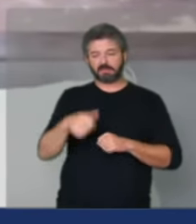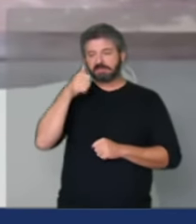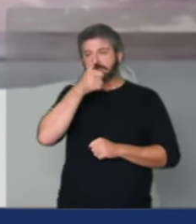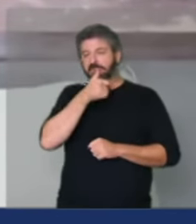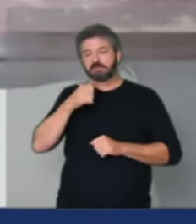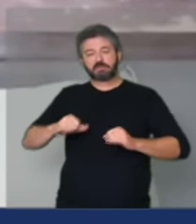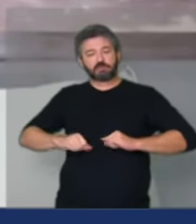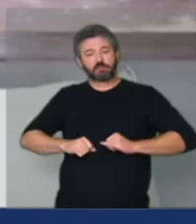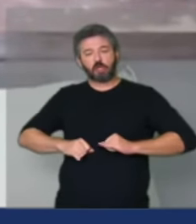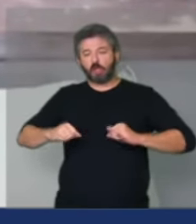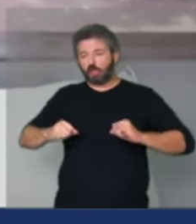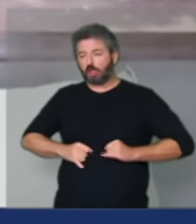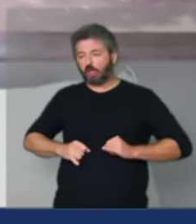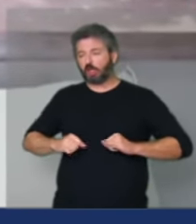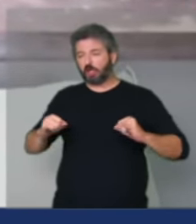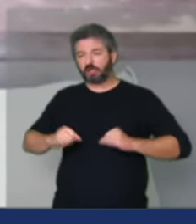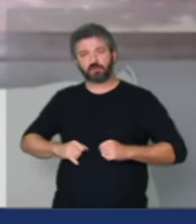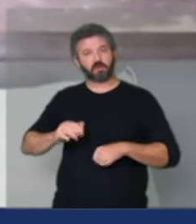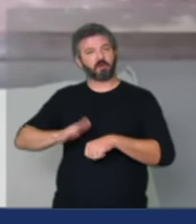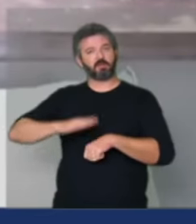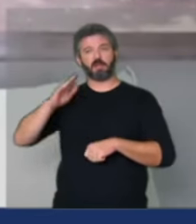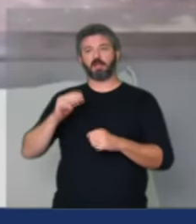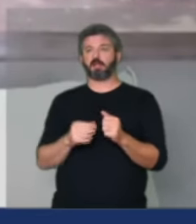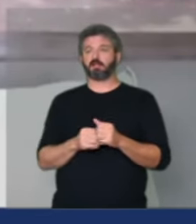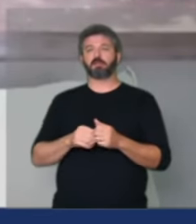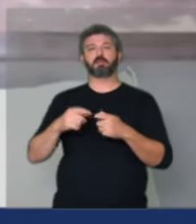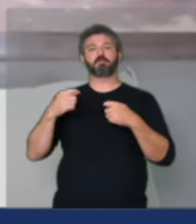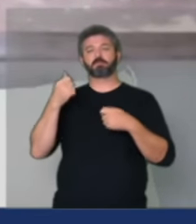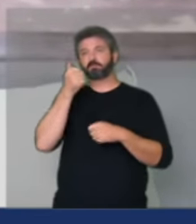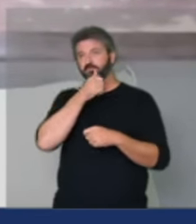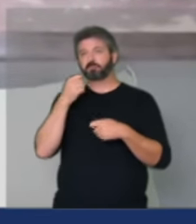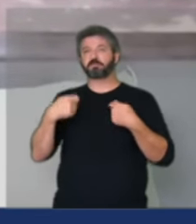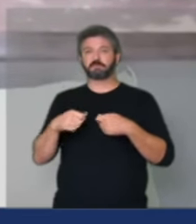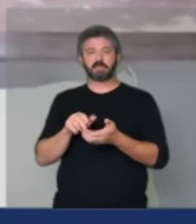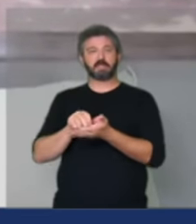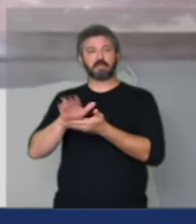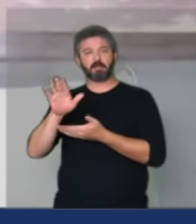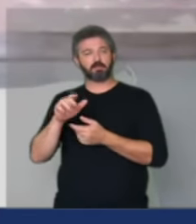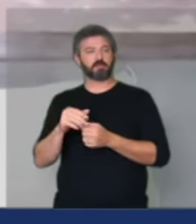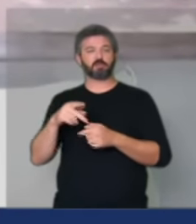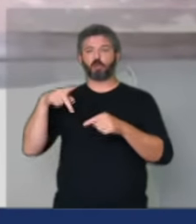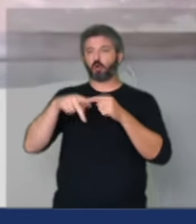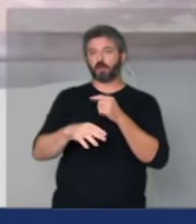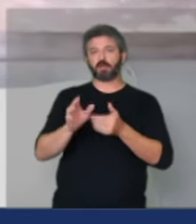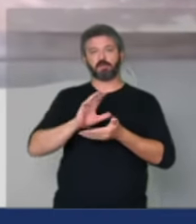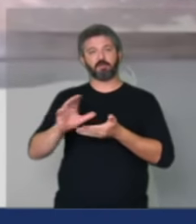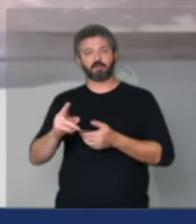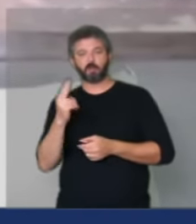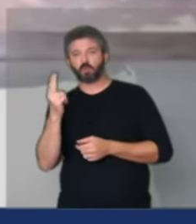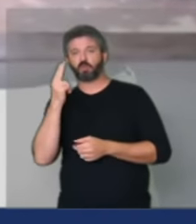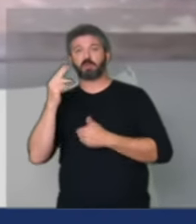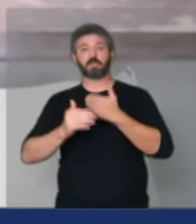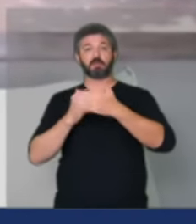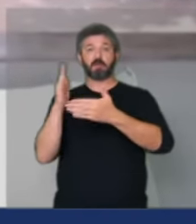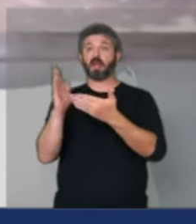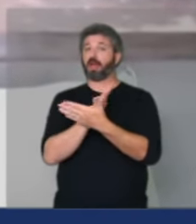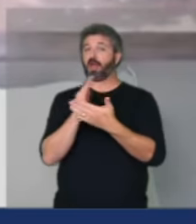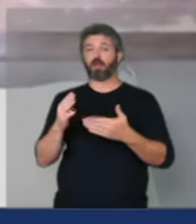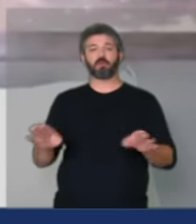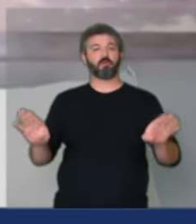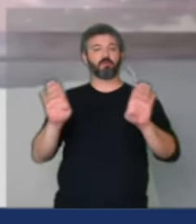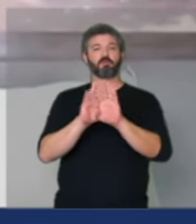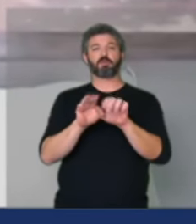atingido sendo obrigado a demitir e cortar investimentos e muitos até fecharam as